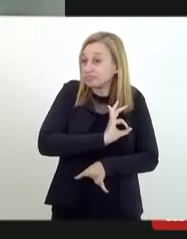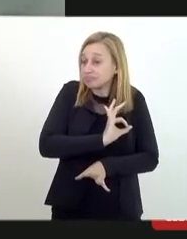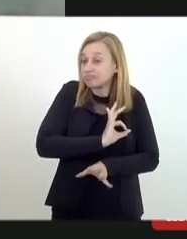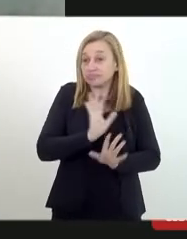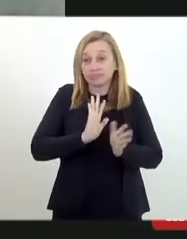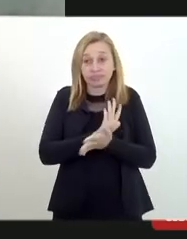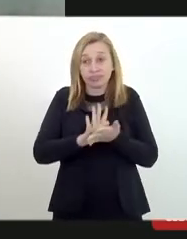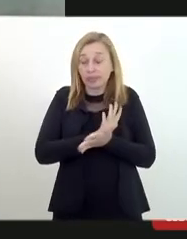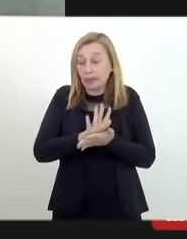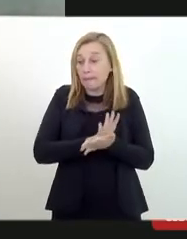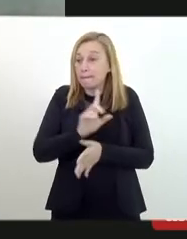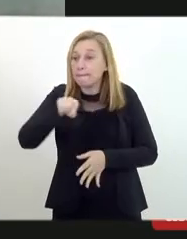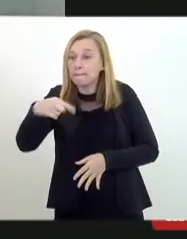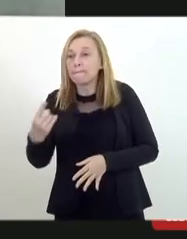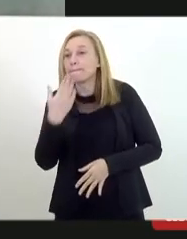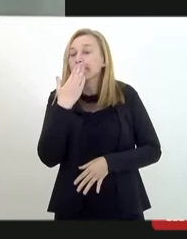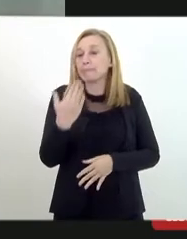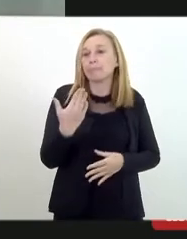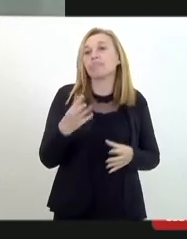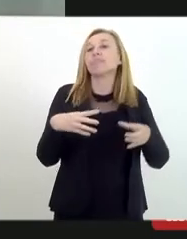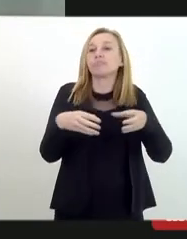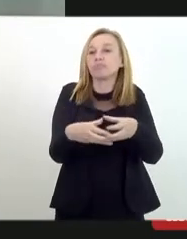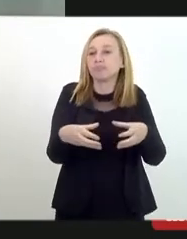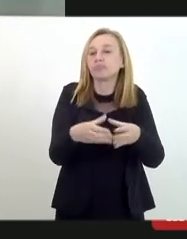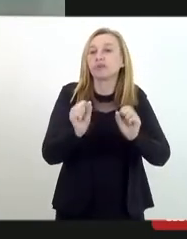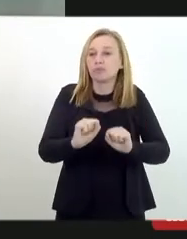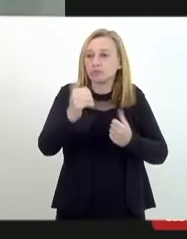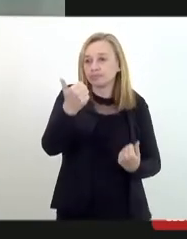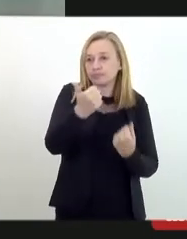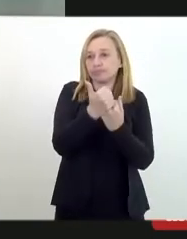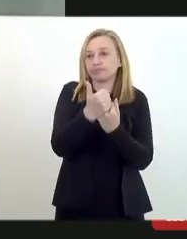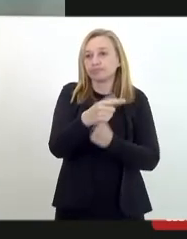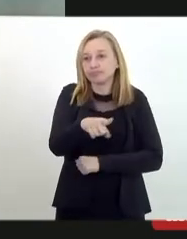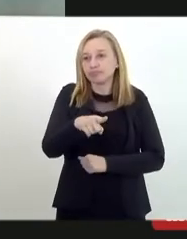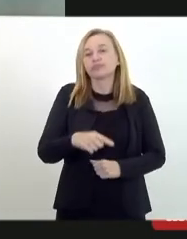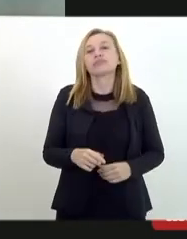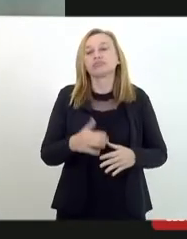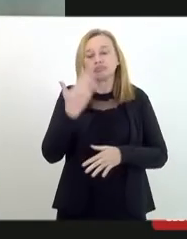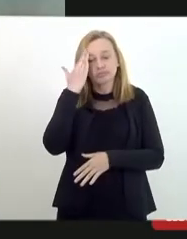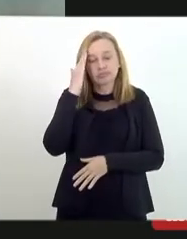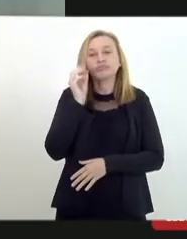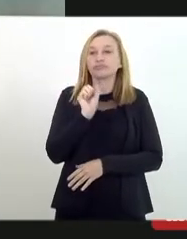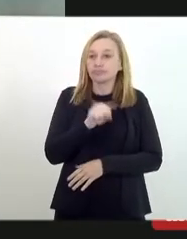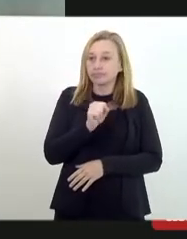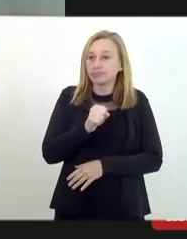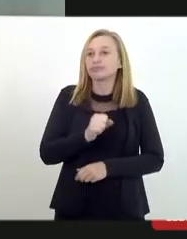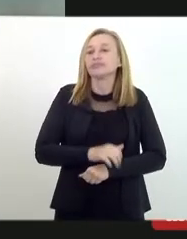procura nenhum outro tipo de órgão que possa dar apoio a eles. Então, entendo, sim.